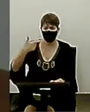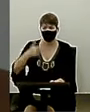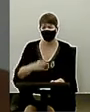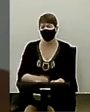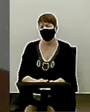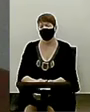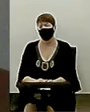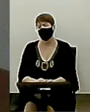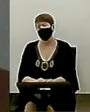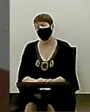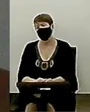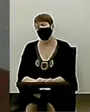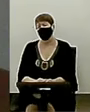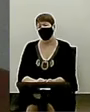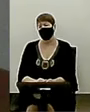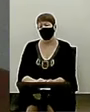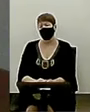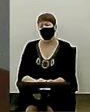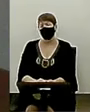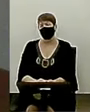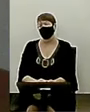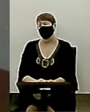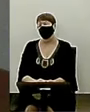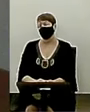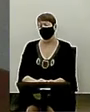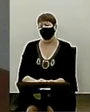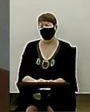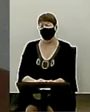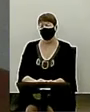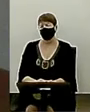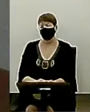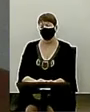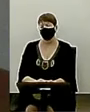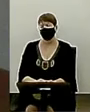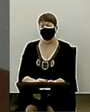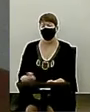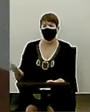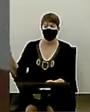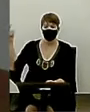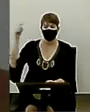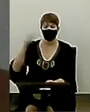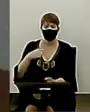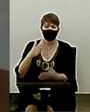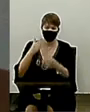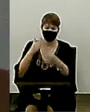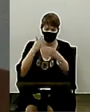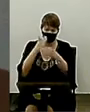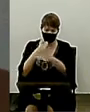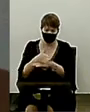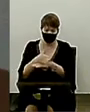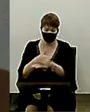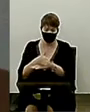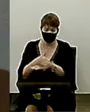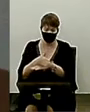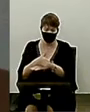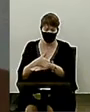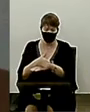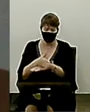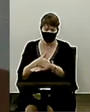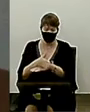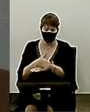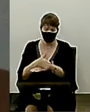E ele, então, escreveu na carta para a Francis Esser, quando eu vim para participar e fiquei para estudar, a senhora